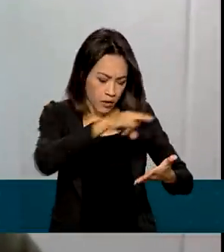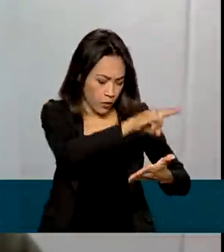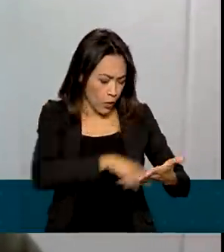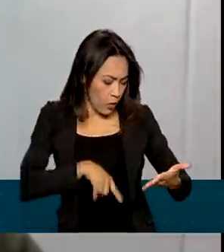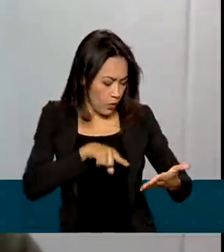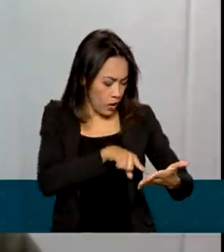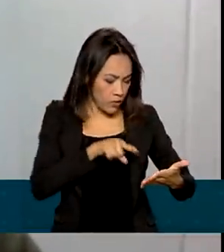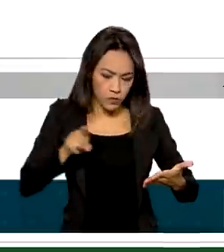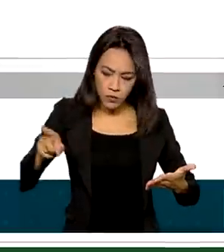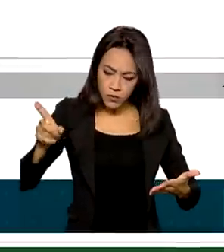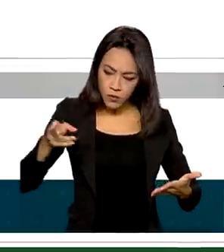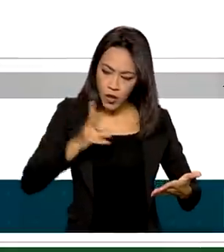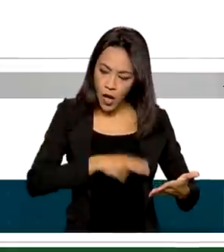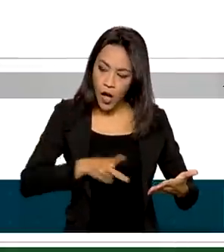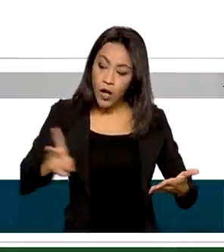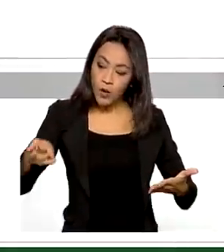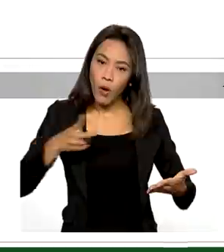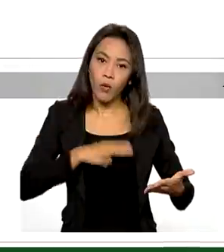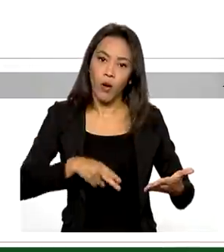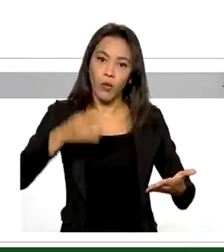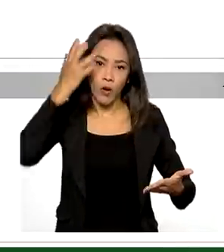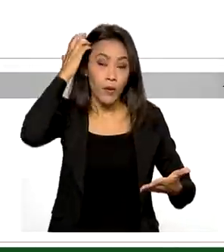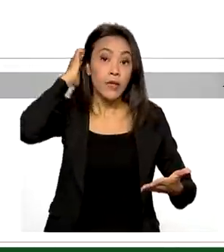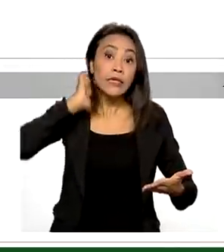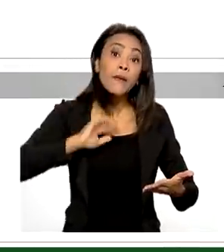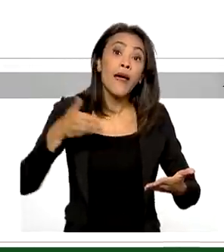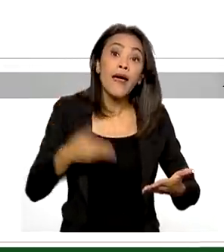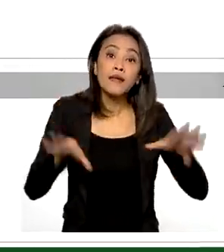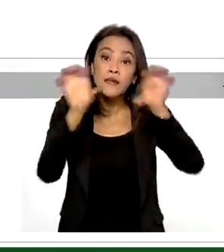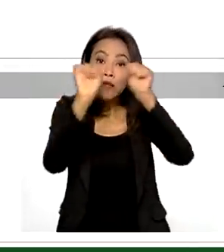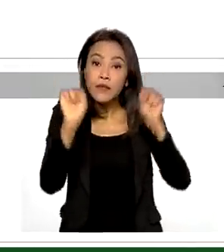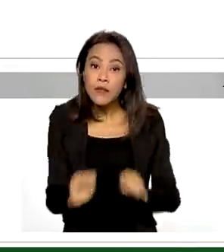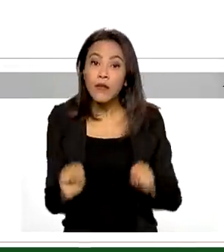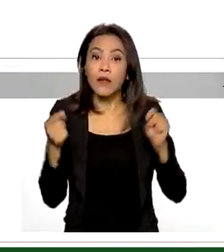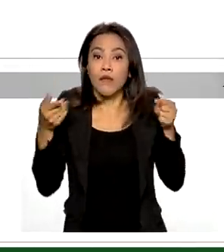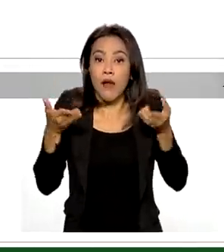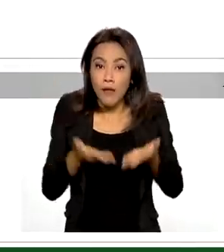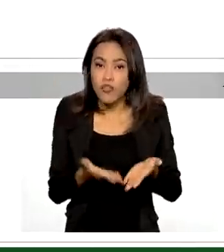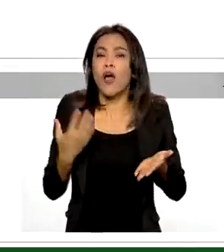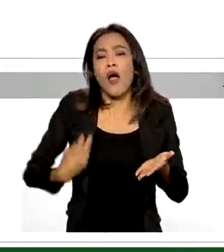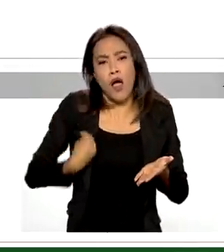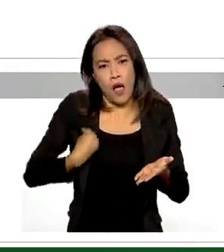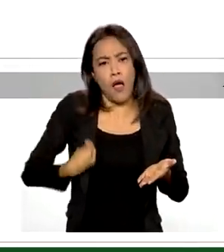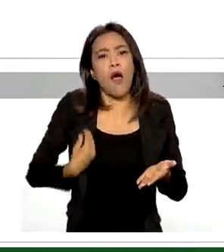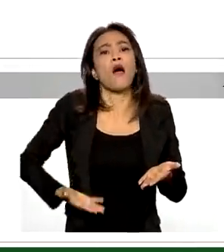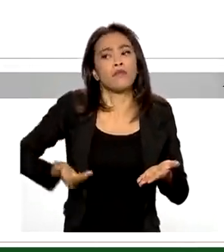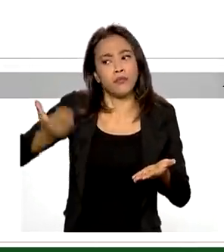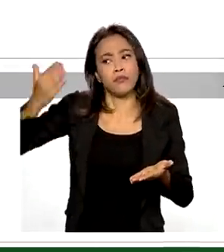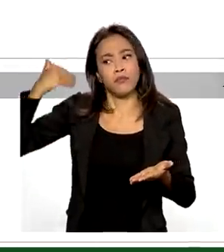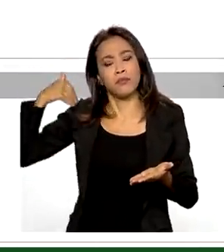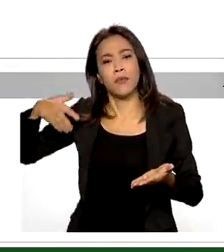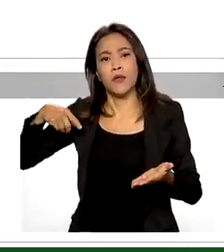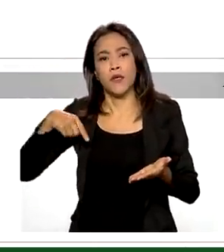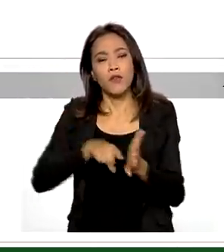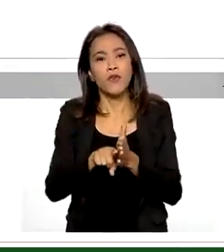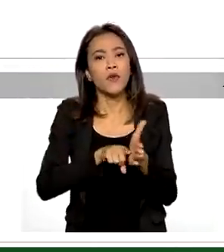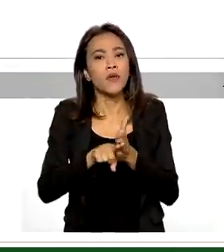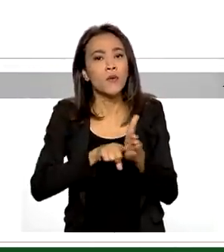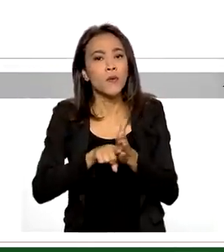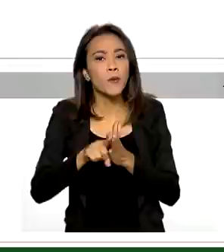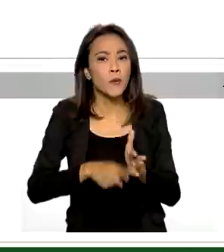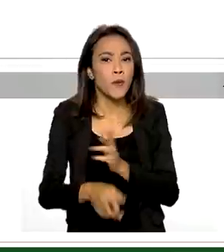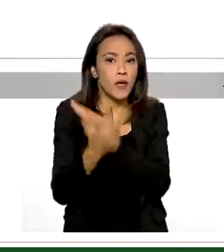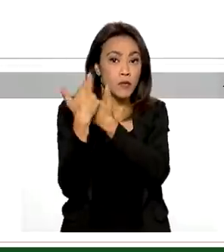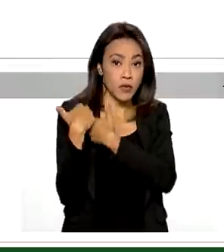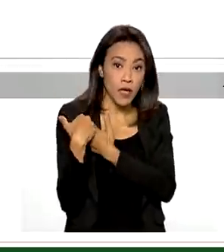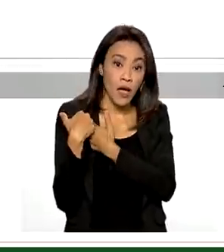documentação é correta. A ferramenta é a atualização de uma chave já existente e foi desenvolvida pelo Laboratório